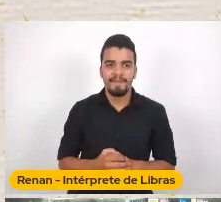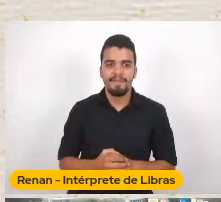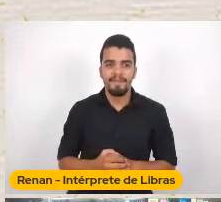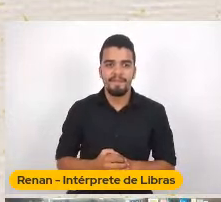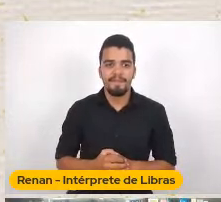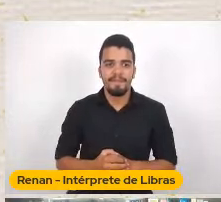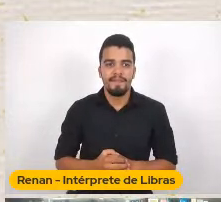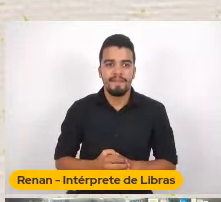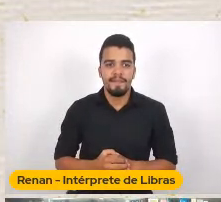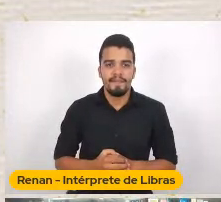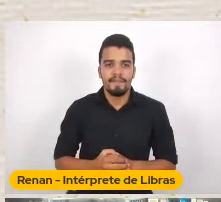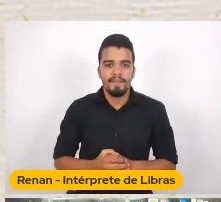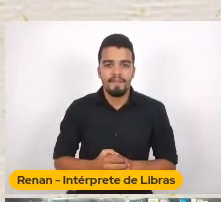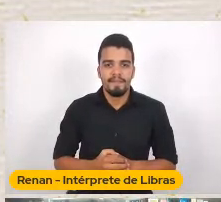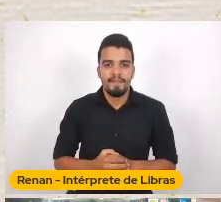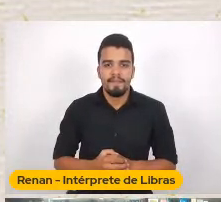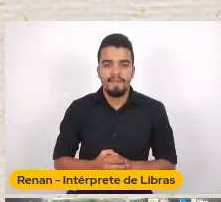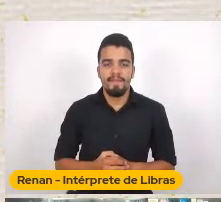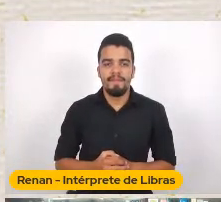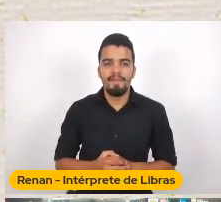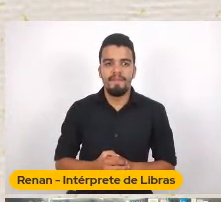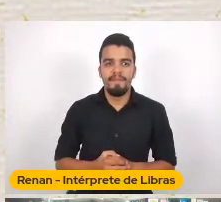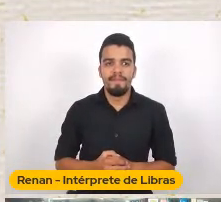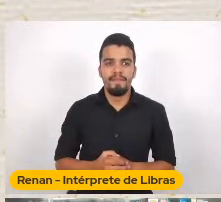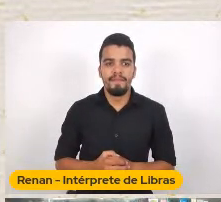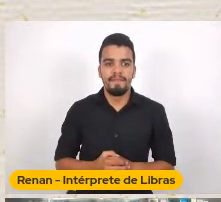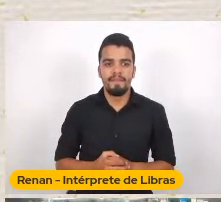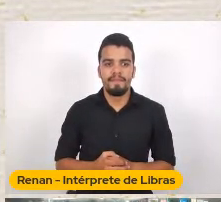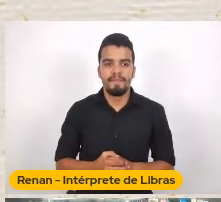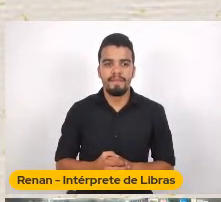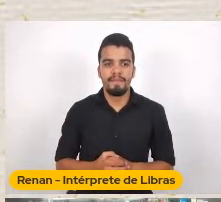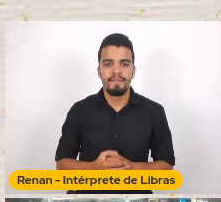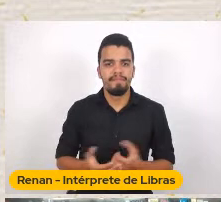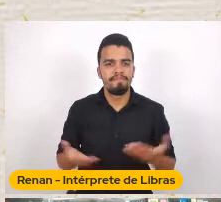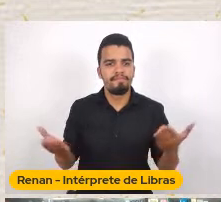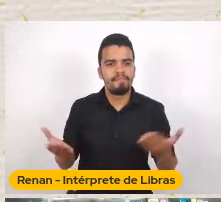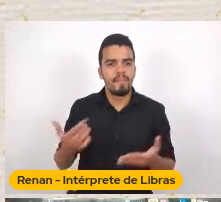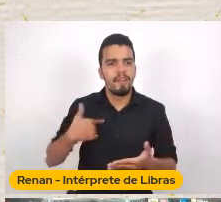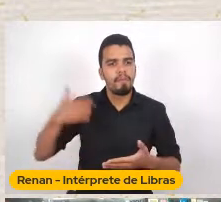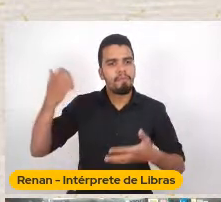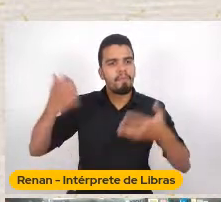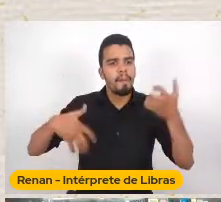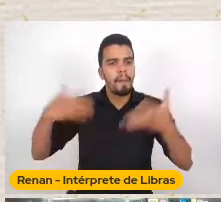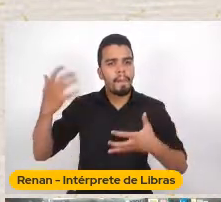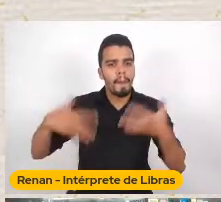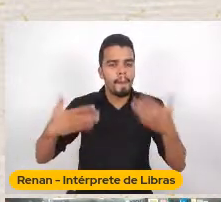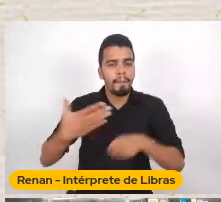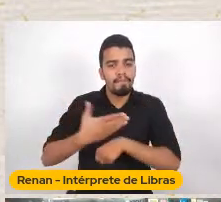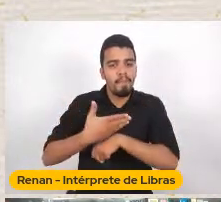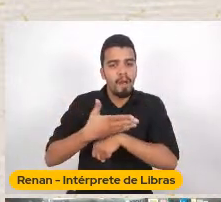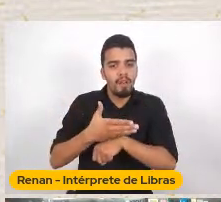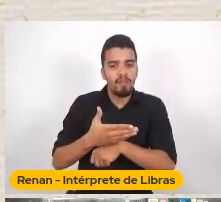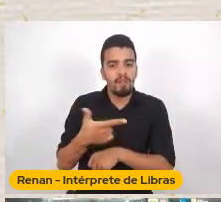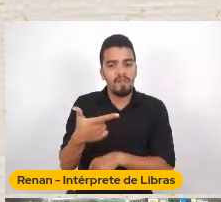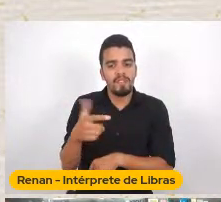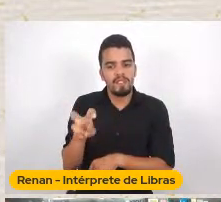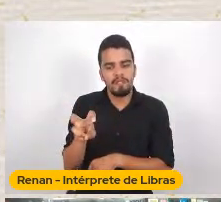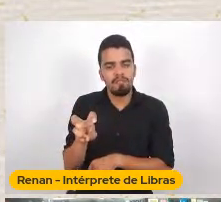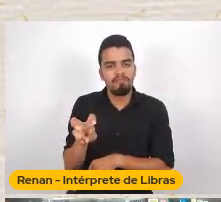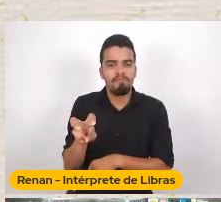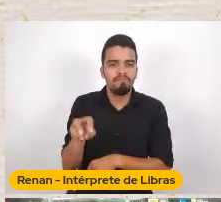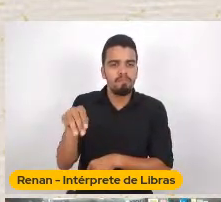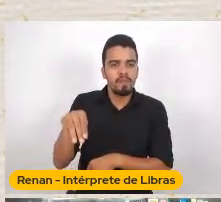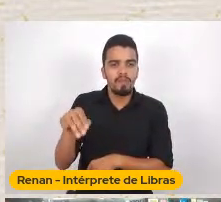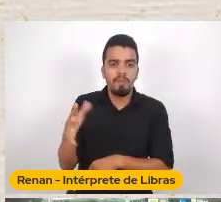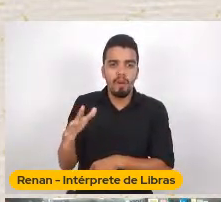Eu vou falar Durante 25 minutos 30 minutos Depois a gente Pode conversar Com mais calma Mas olha só Nós temos um eu E